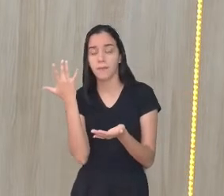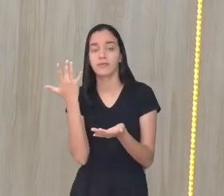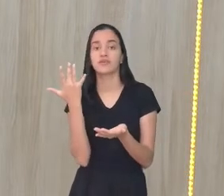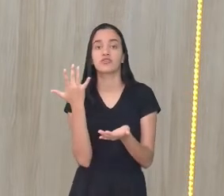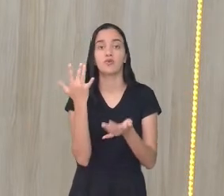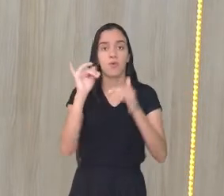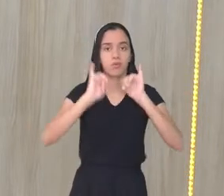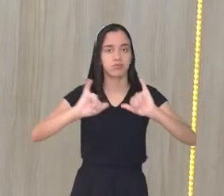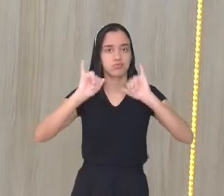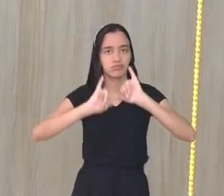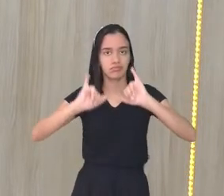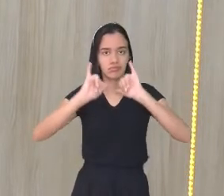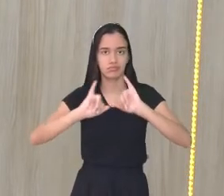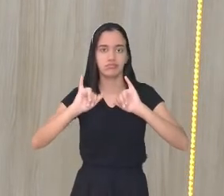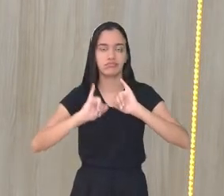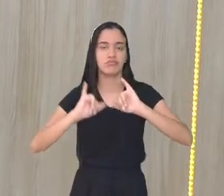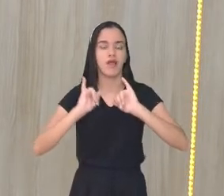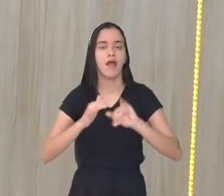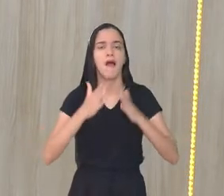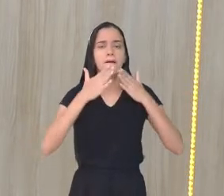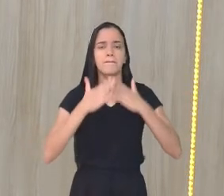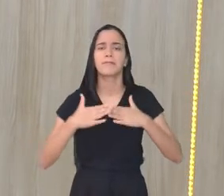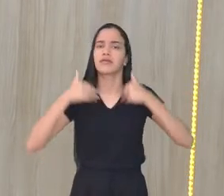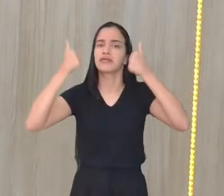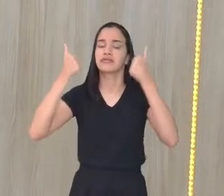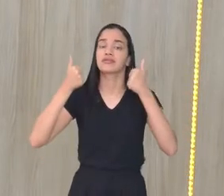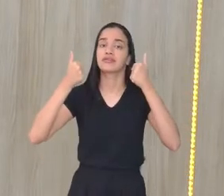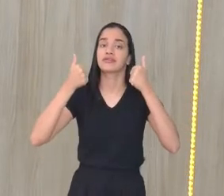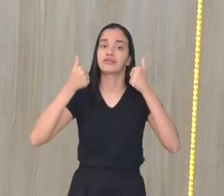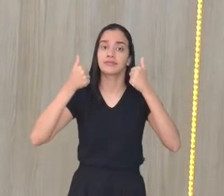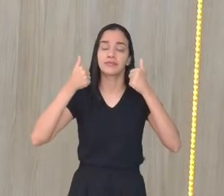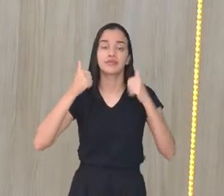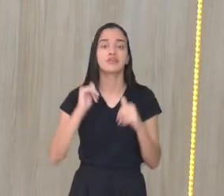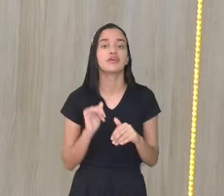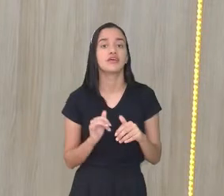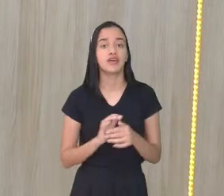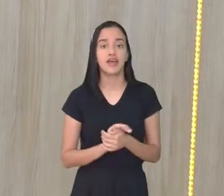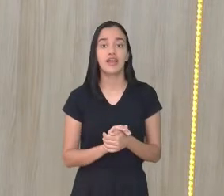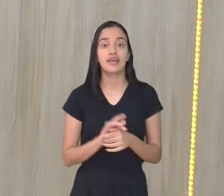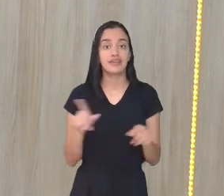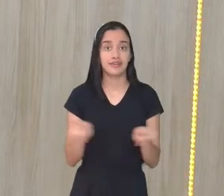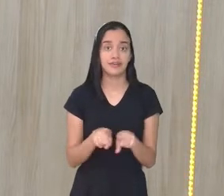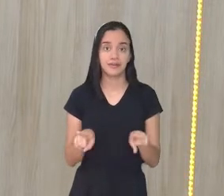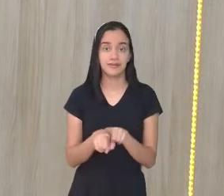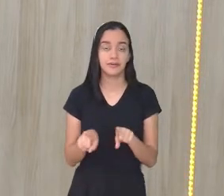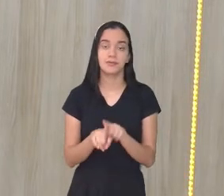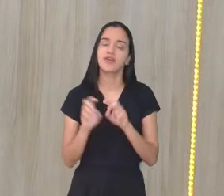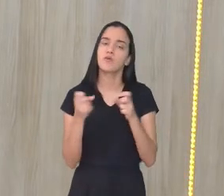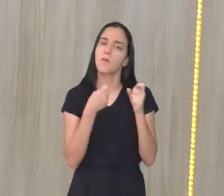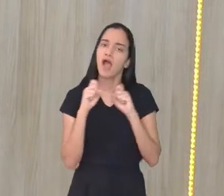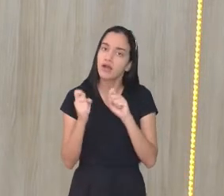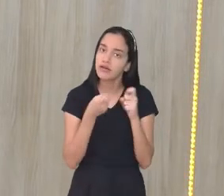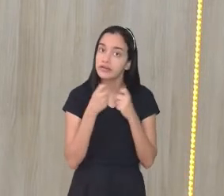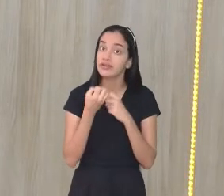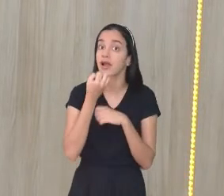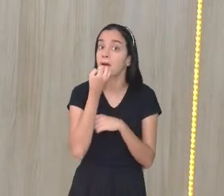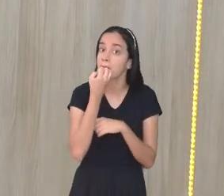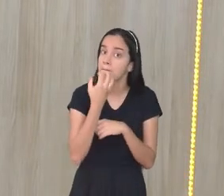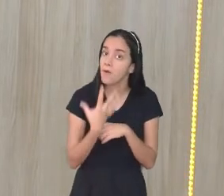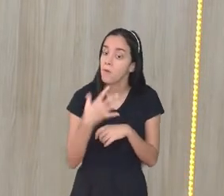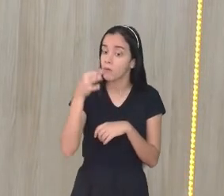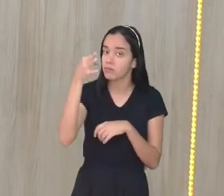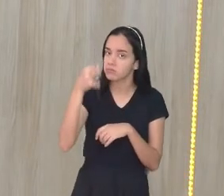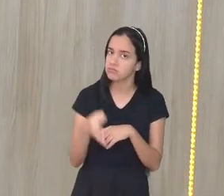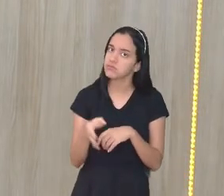publicou aquele órgão a melhorar. quando se faz também uma crítica construtiva, não é,